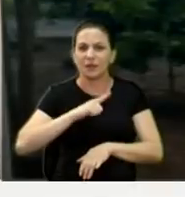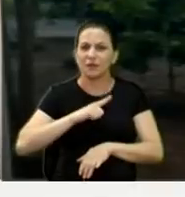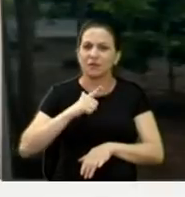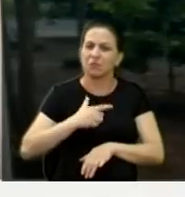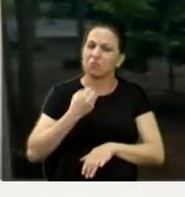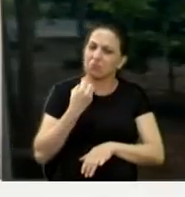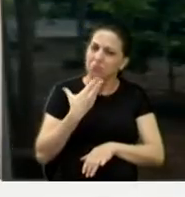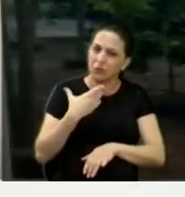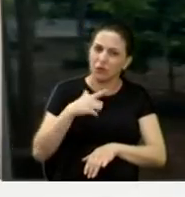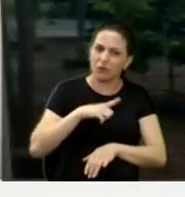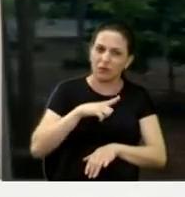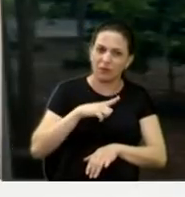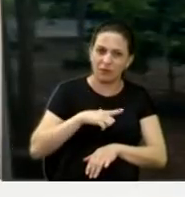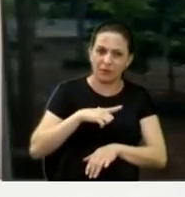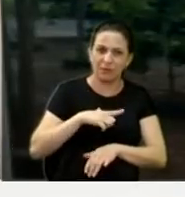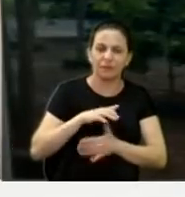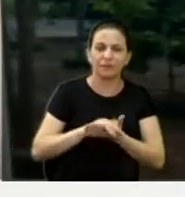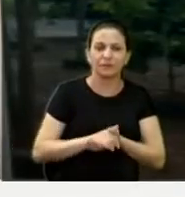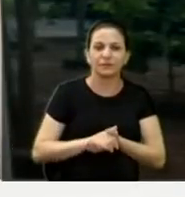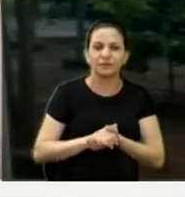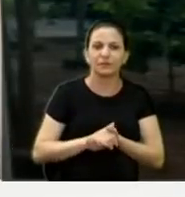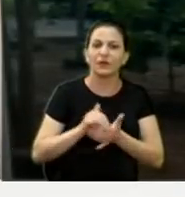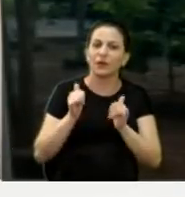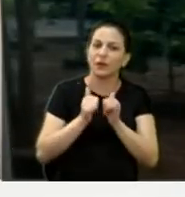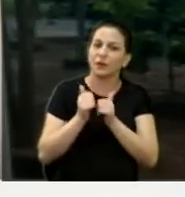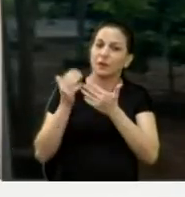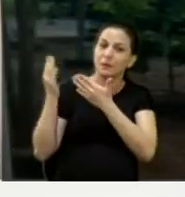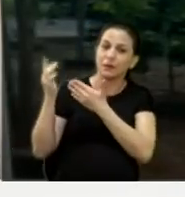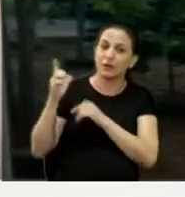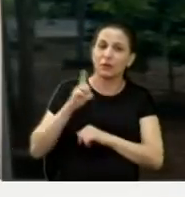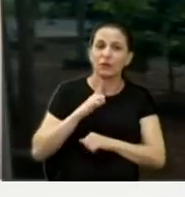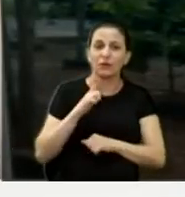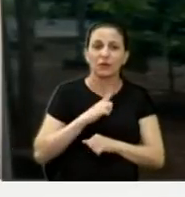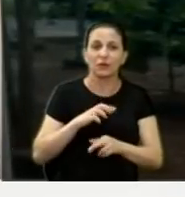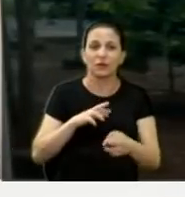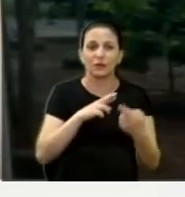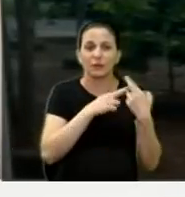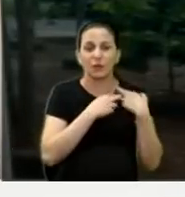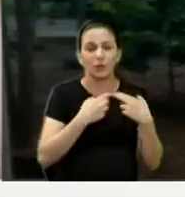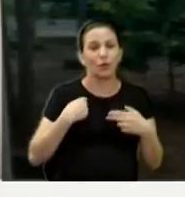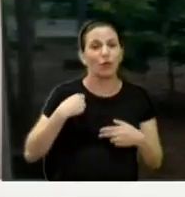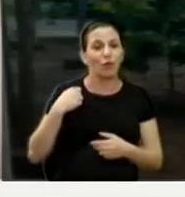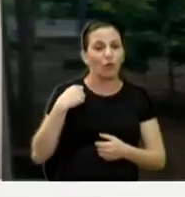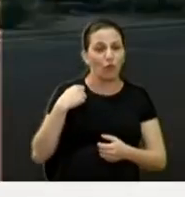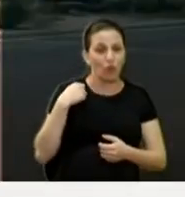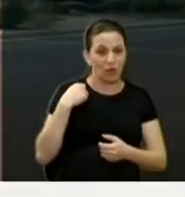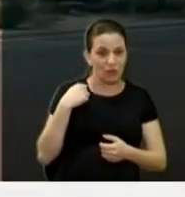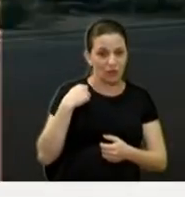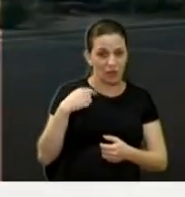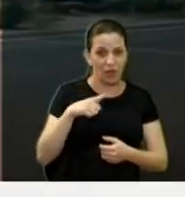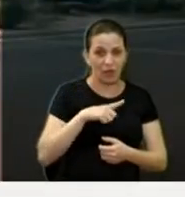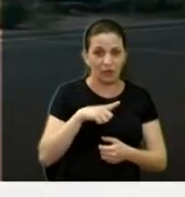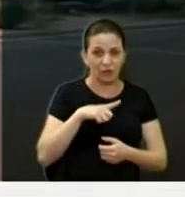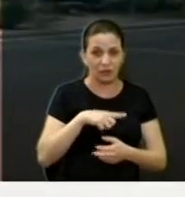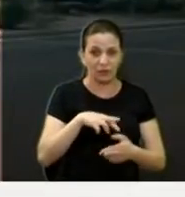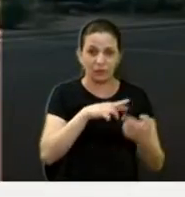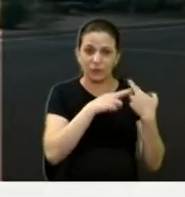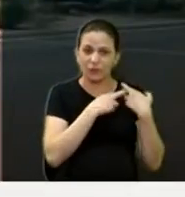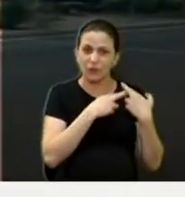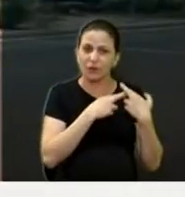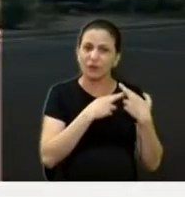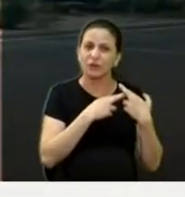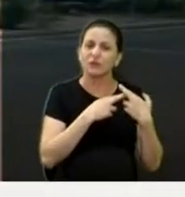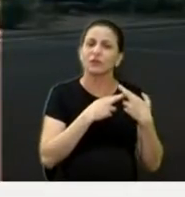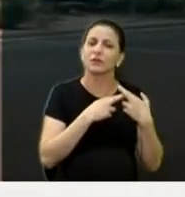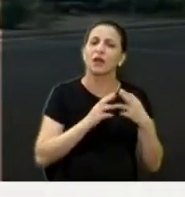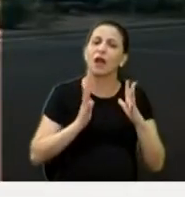cuidada. A Praça da Bíblia também é cuidada, se não me engano, até por voluntários. Por voluntários. Olha, é uma praça bem